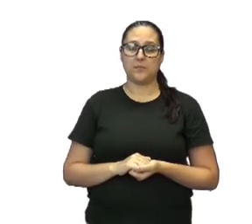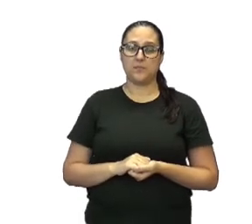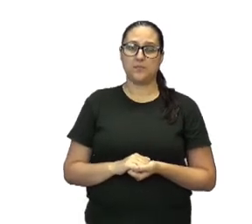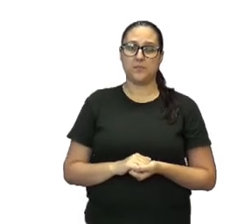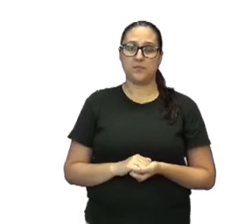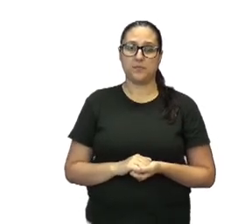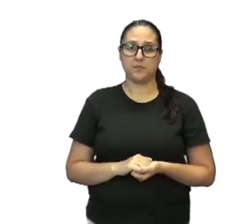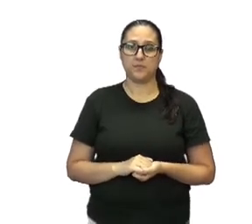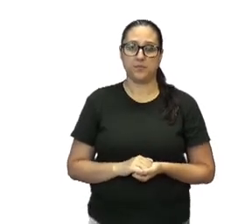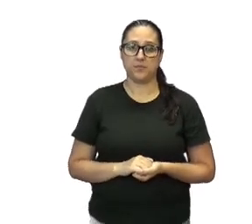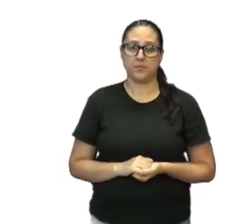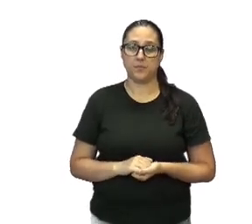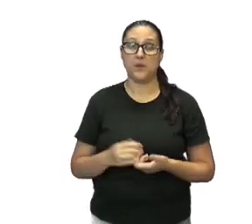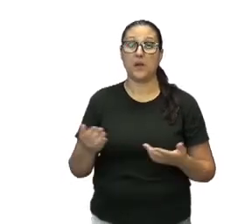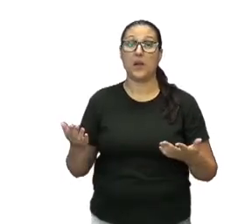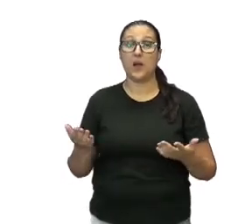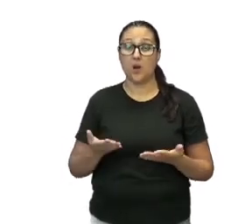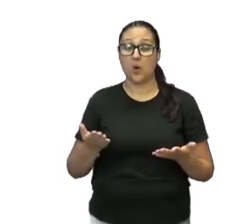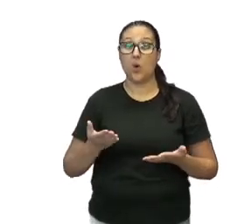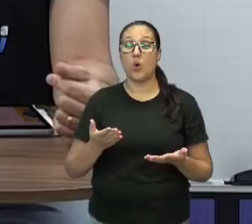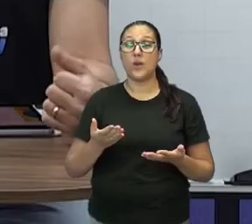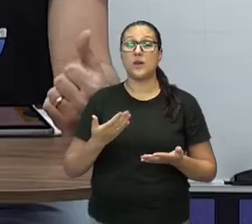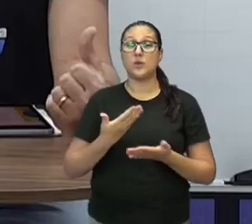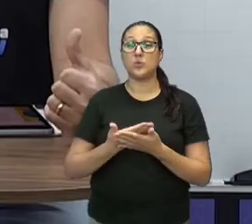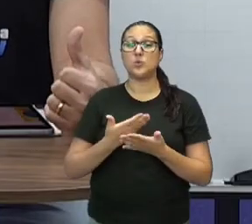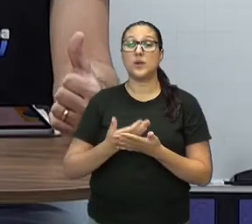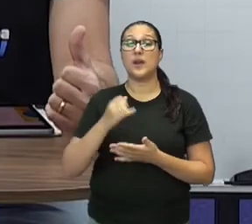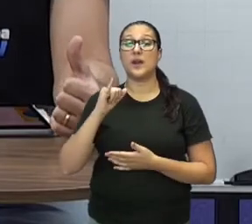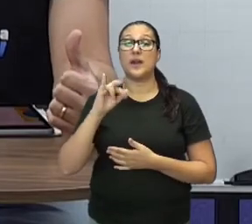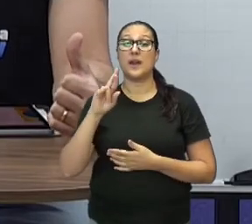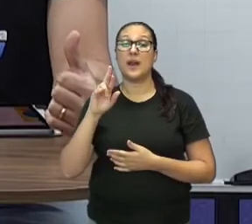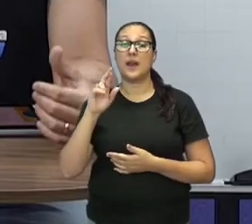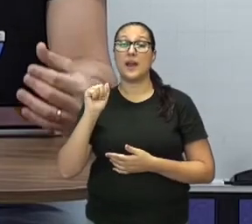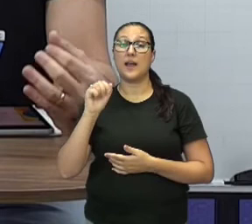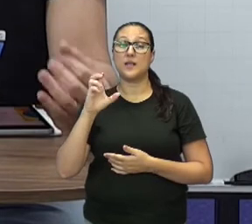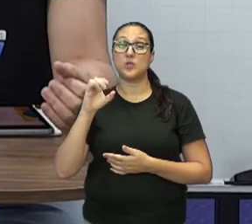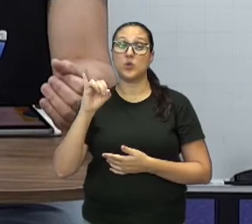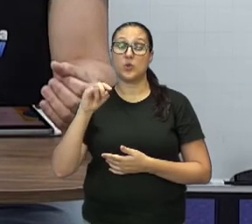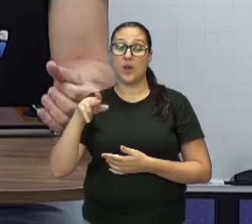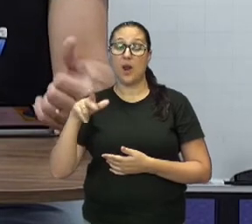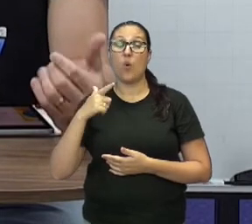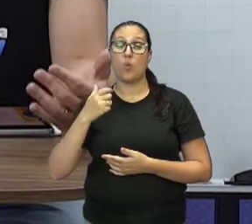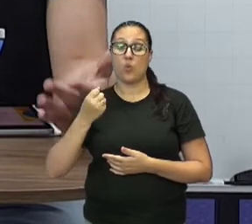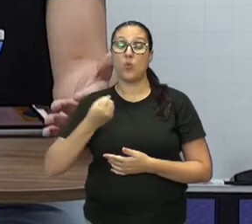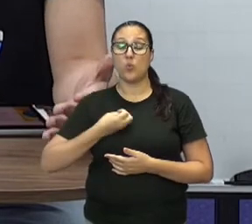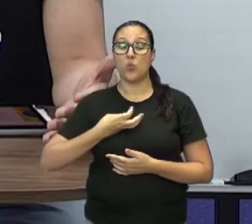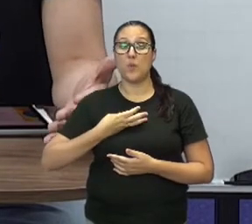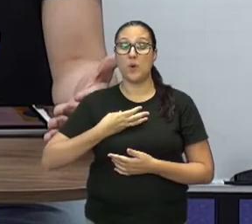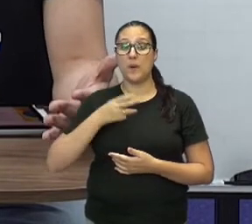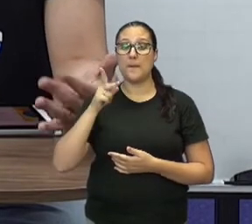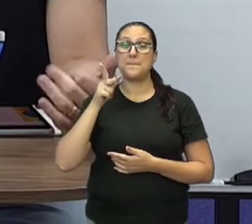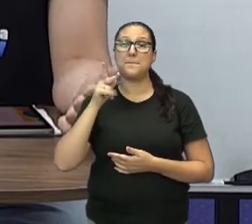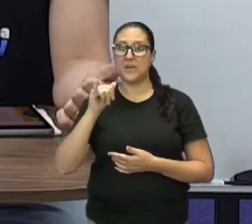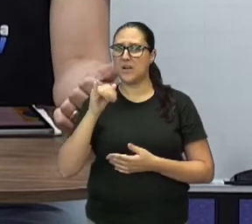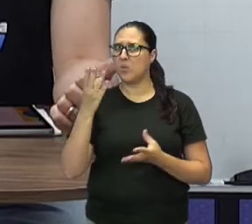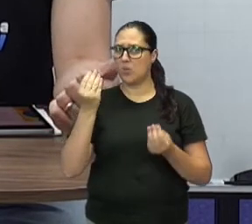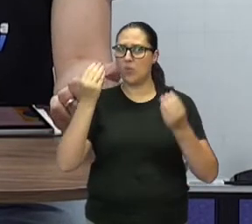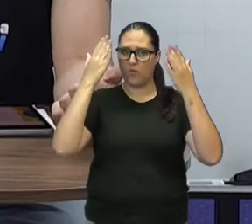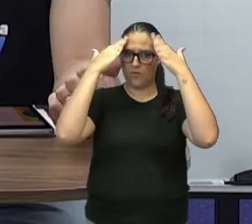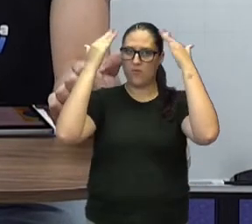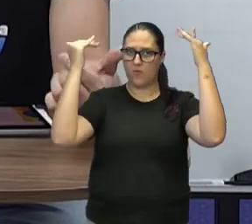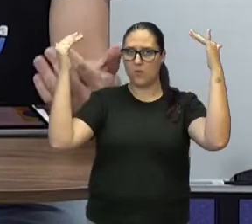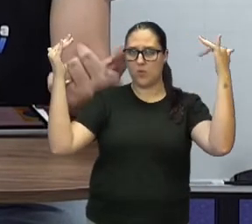Pessoal, vamos mudar agora de número irracional? Vamos falar um pouco sobre o número irracional π, que é um número muito famoso, tá?